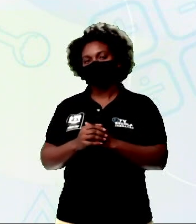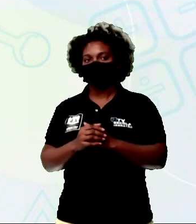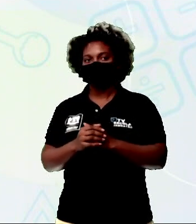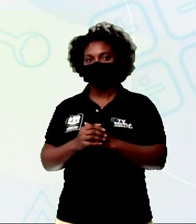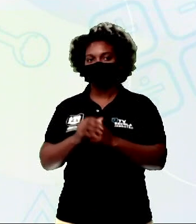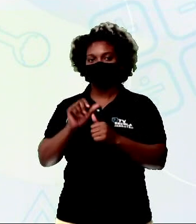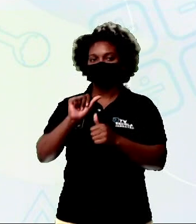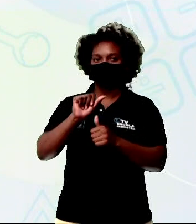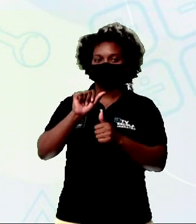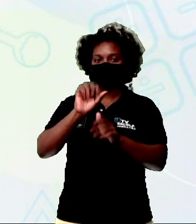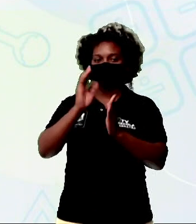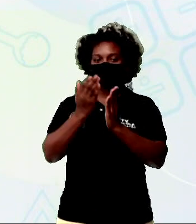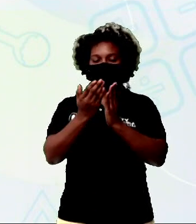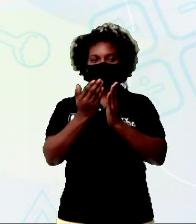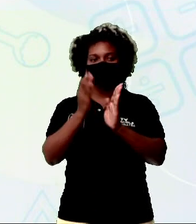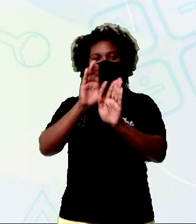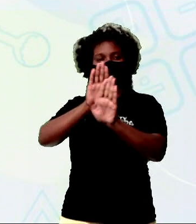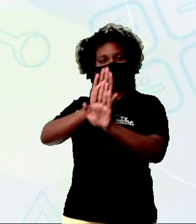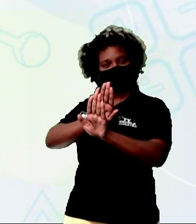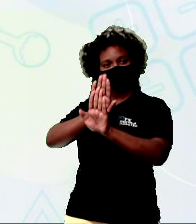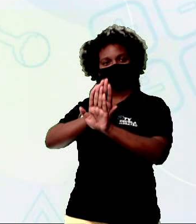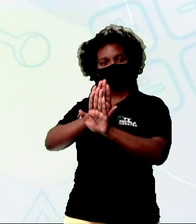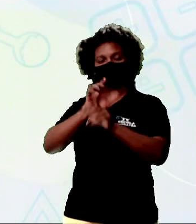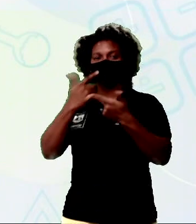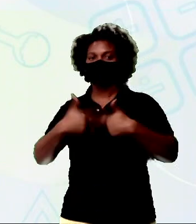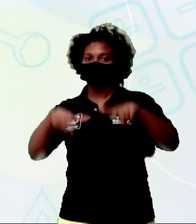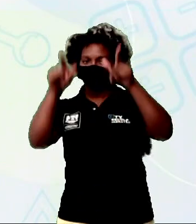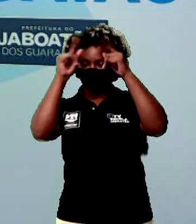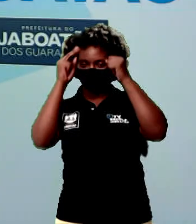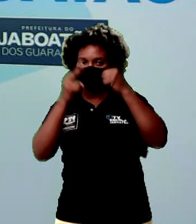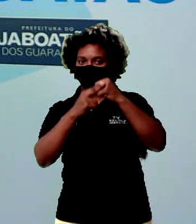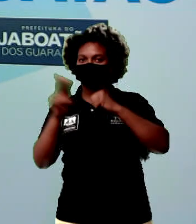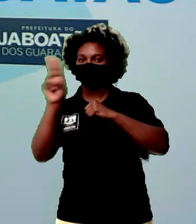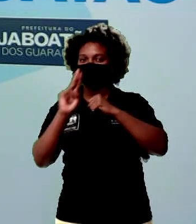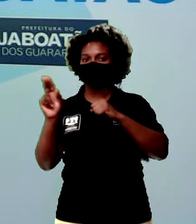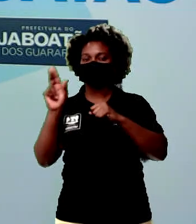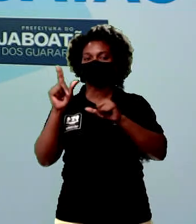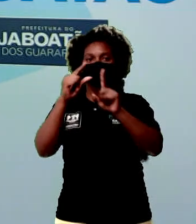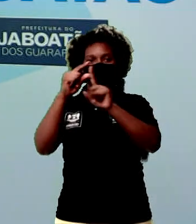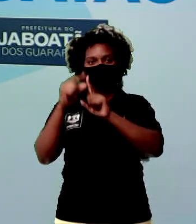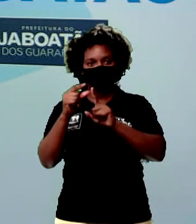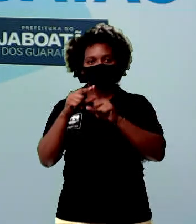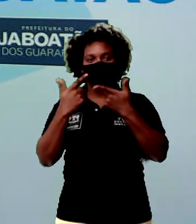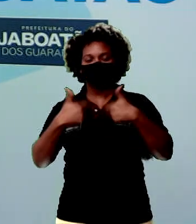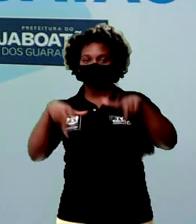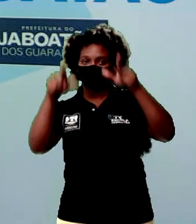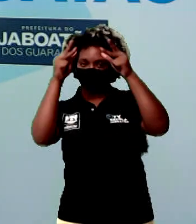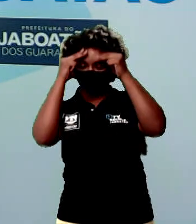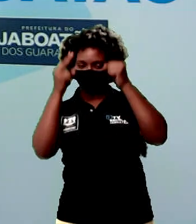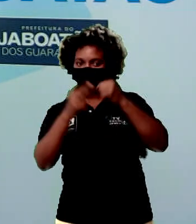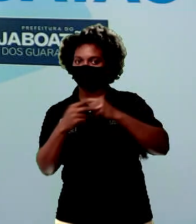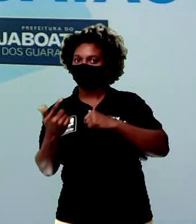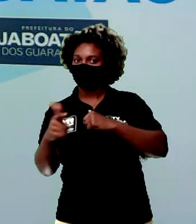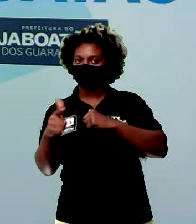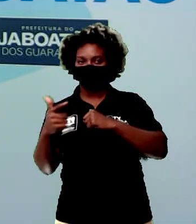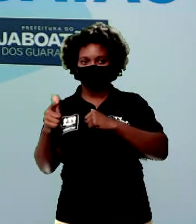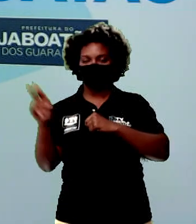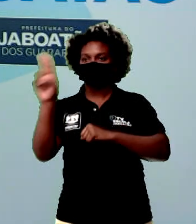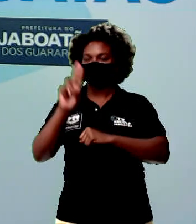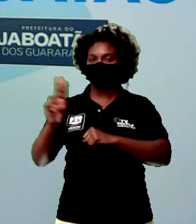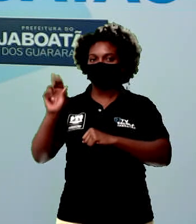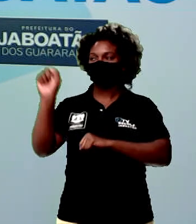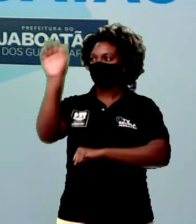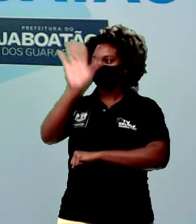oposto da linguagem verbal. Se a linguagem verbal usa apenas palavras, a linguagem não verbal usa